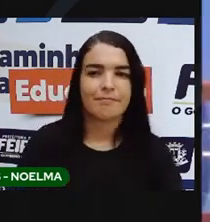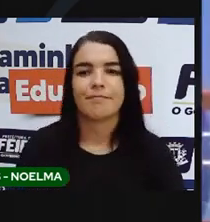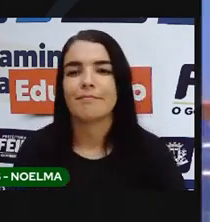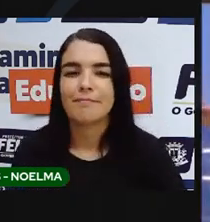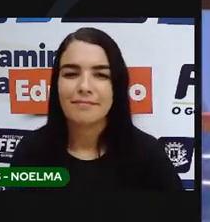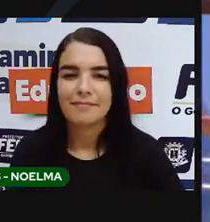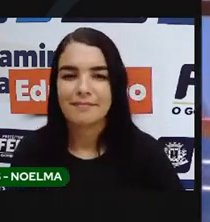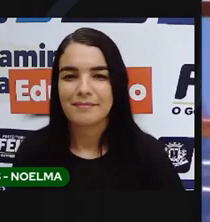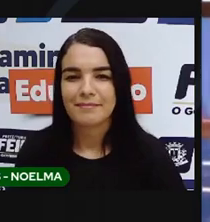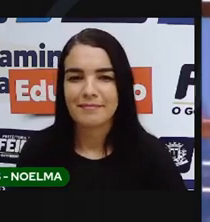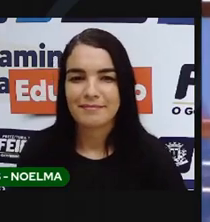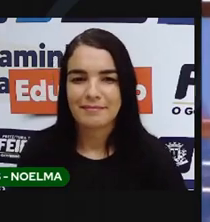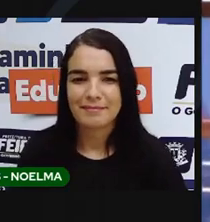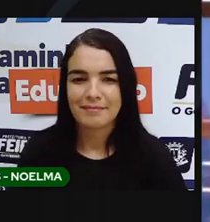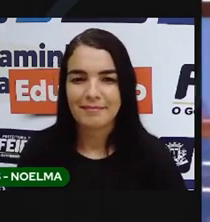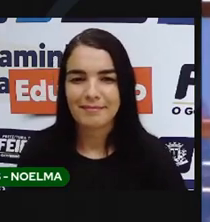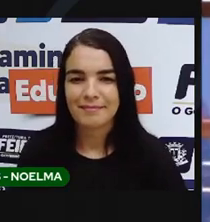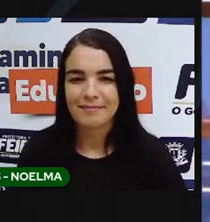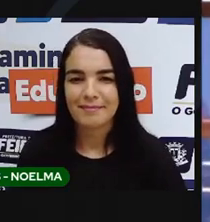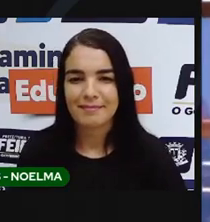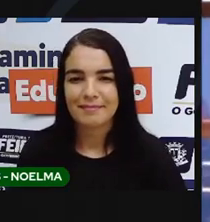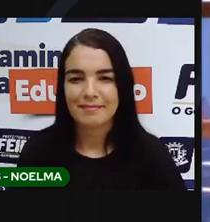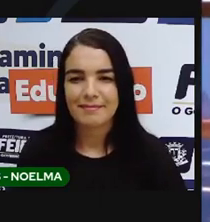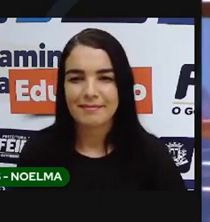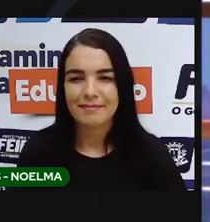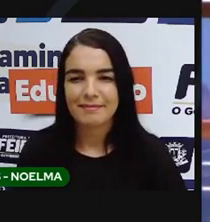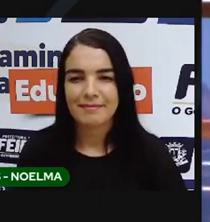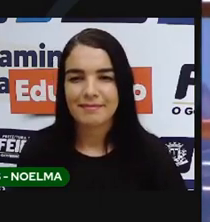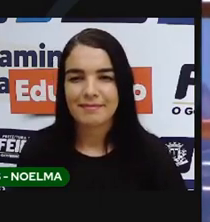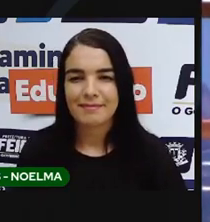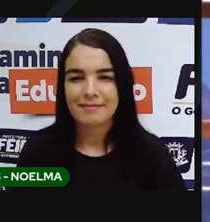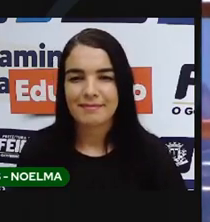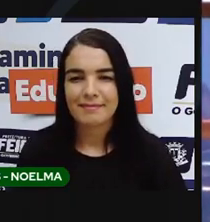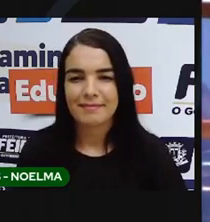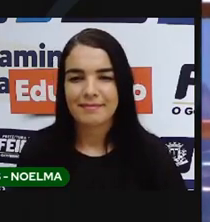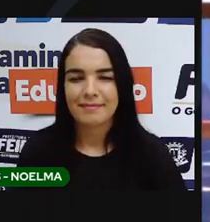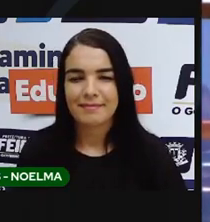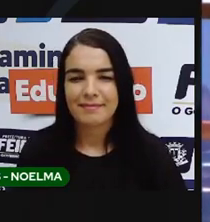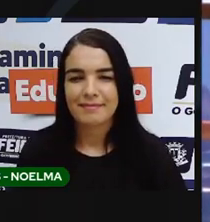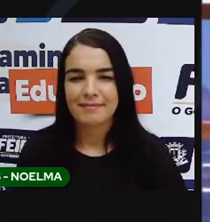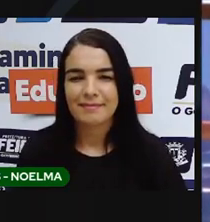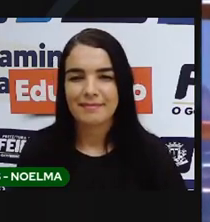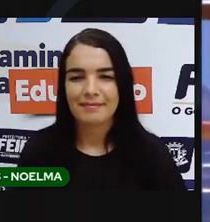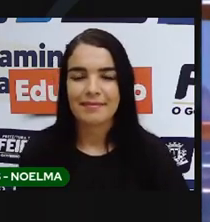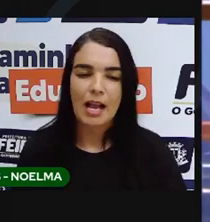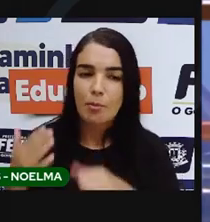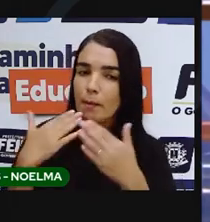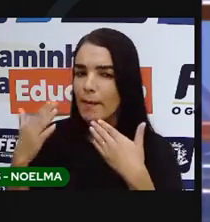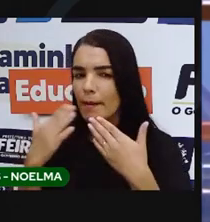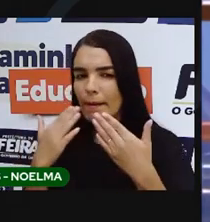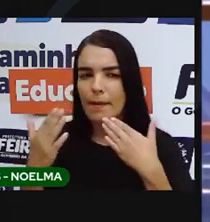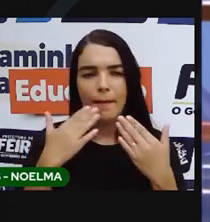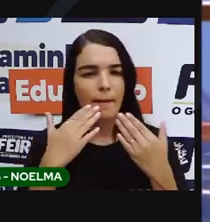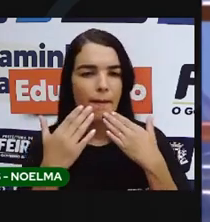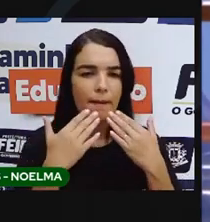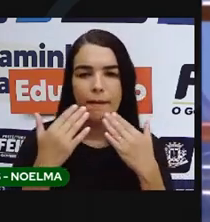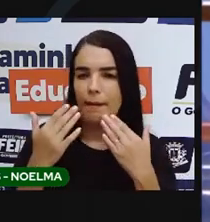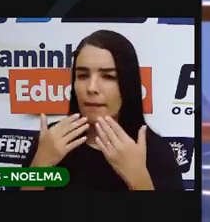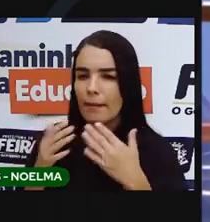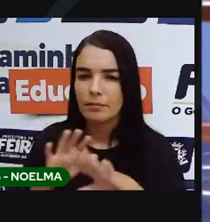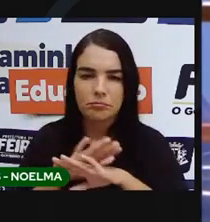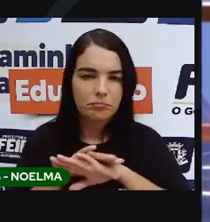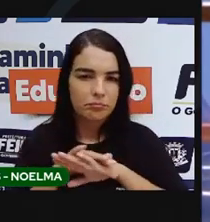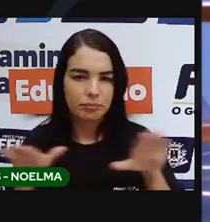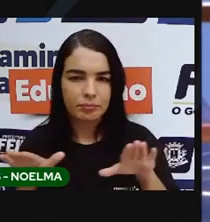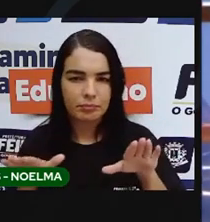fotografia. tenho mais no meio do tempo agora. Então, vai ver que tinha umas câmeras alemãs muito intimas. Como é que não pode ser uma